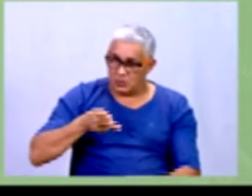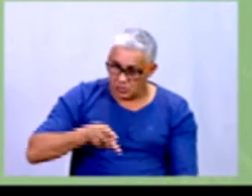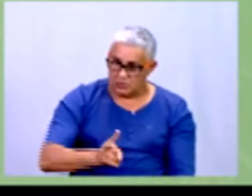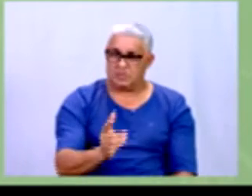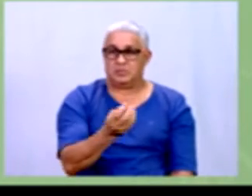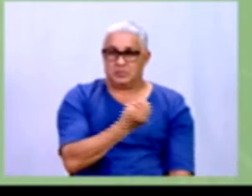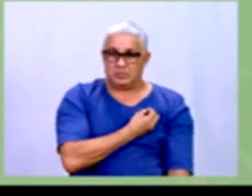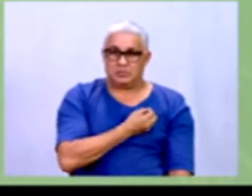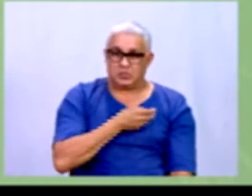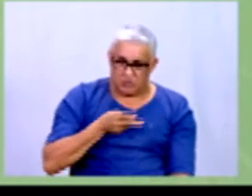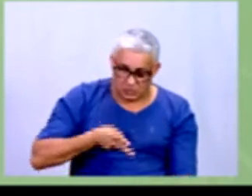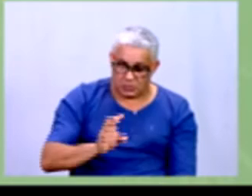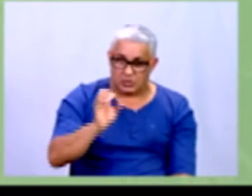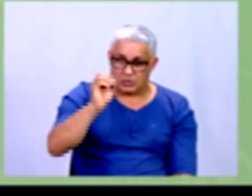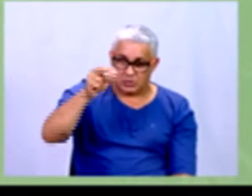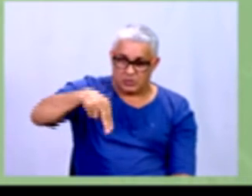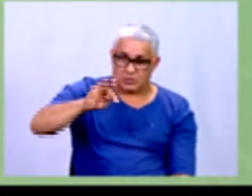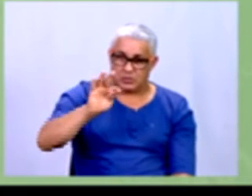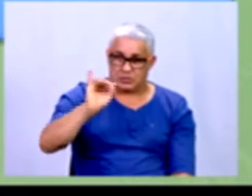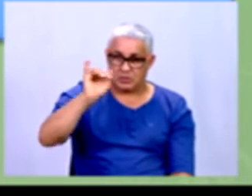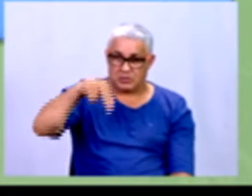gente tem números após a vírgula, tá?